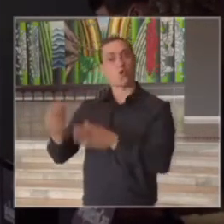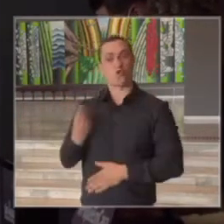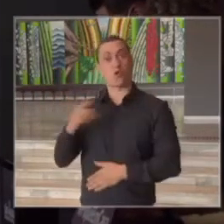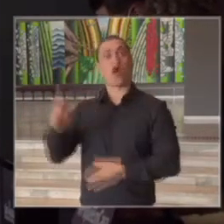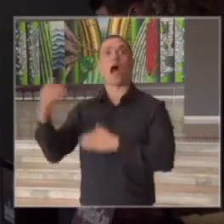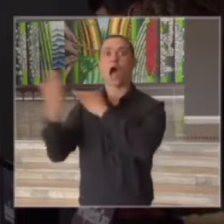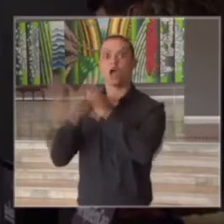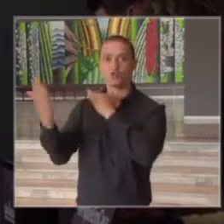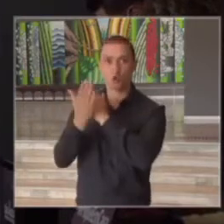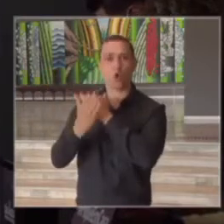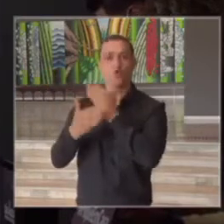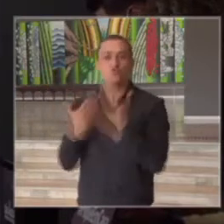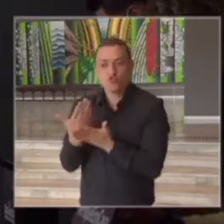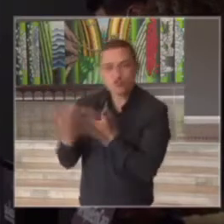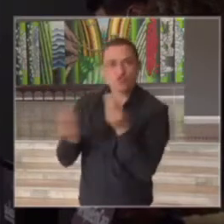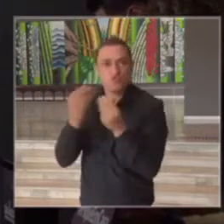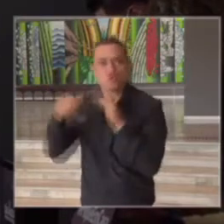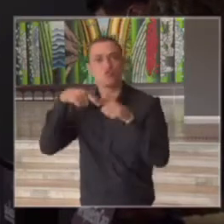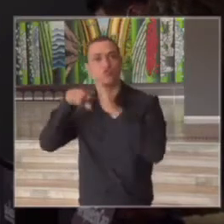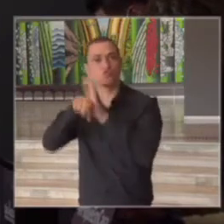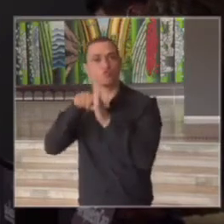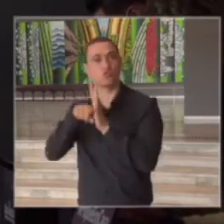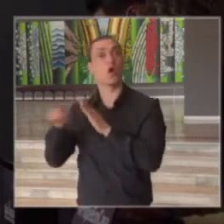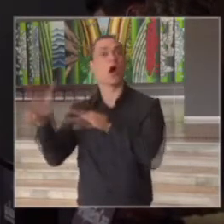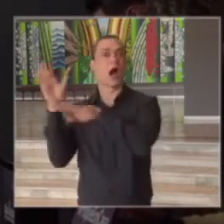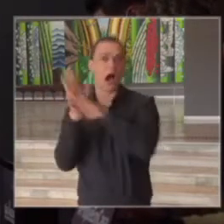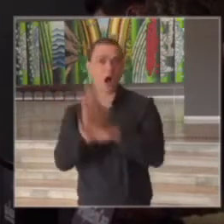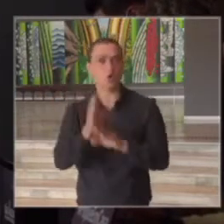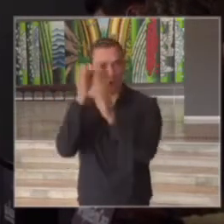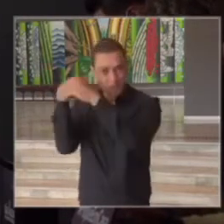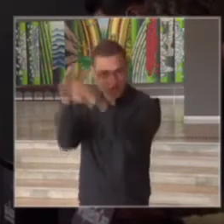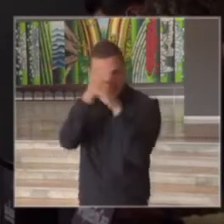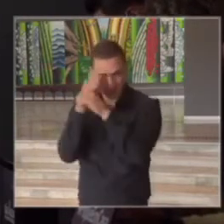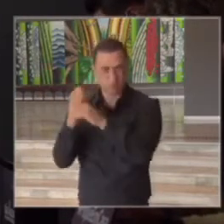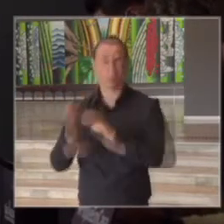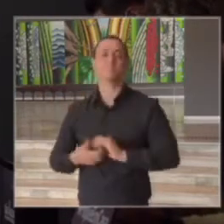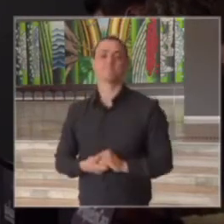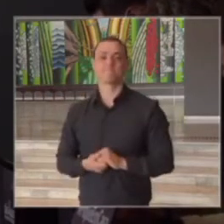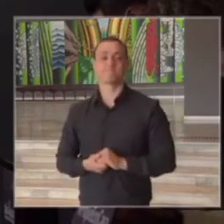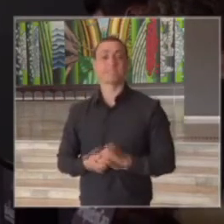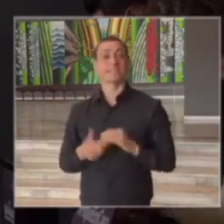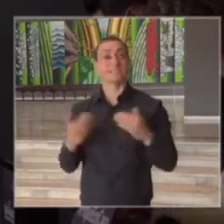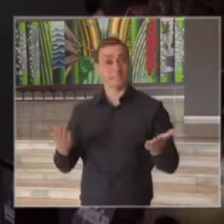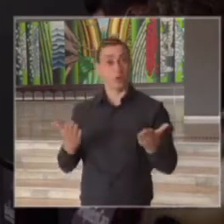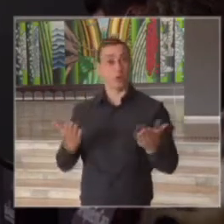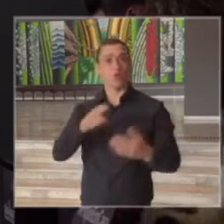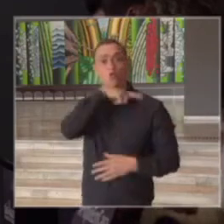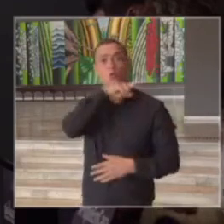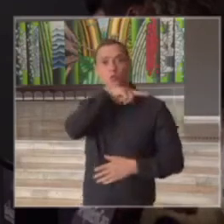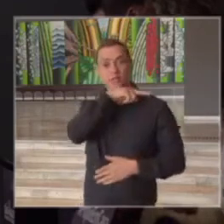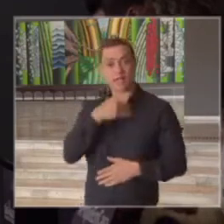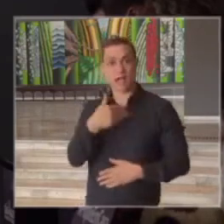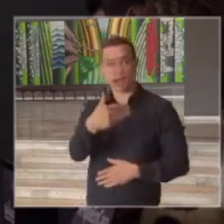contribuindo efetivamente para a realização dos testes então o Butantan nesse final